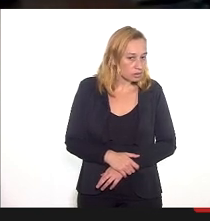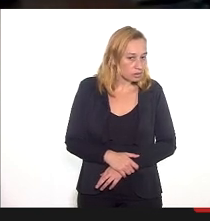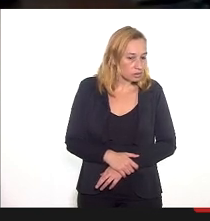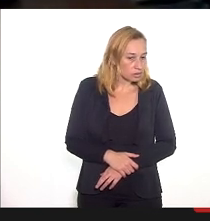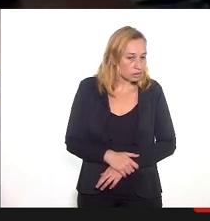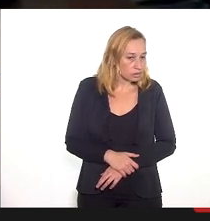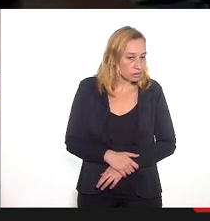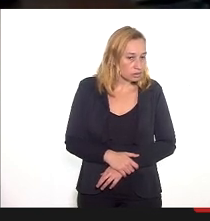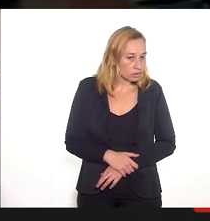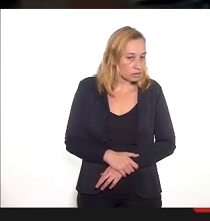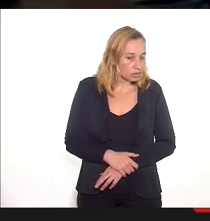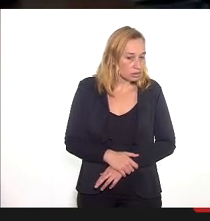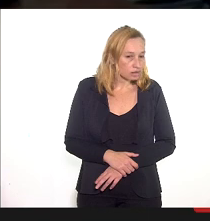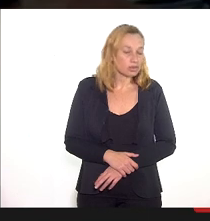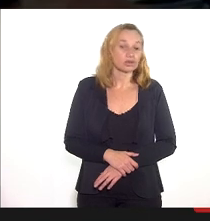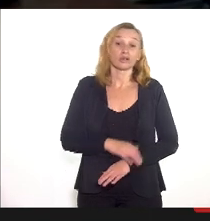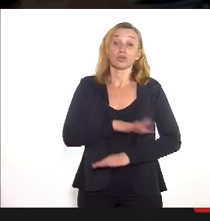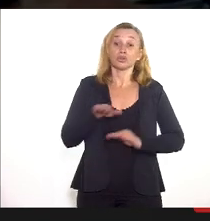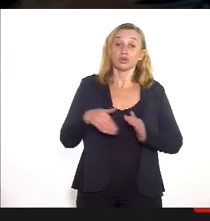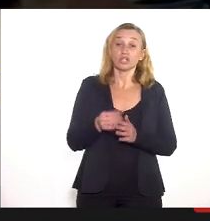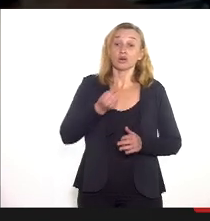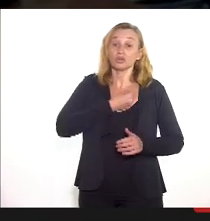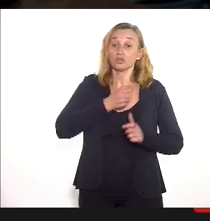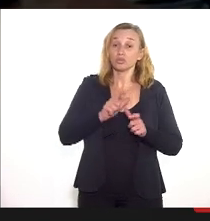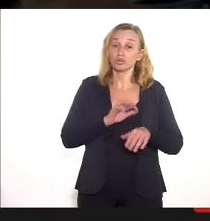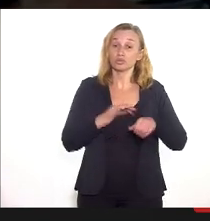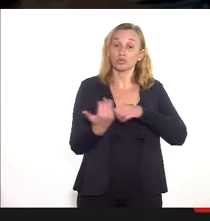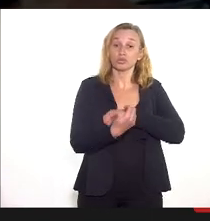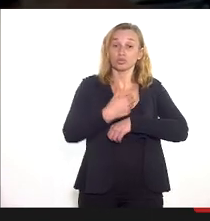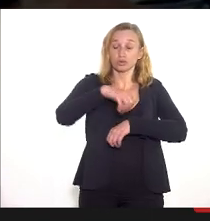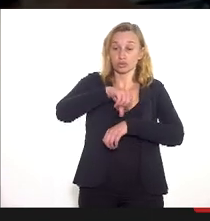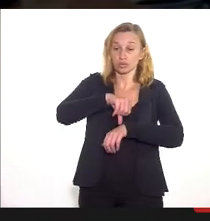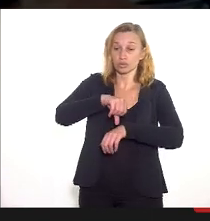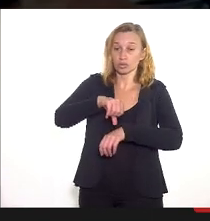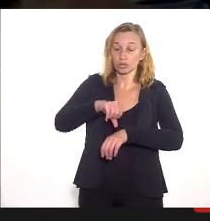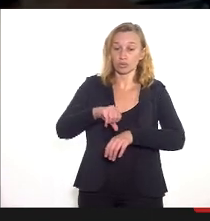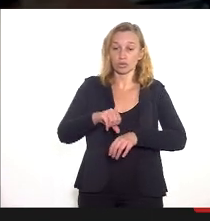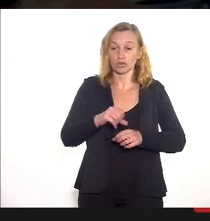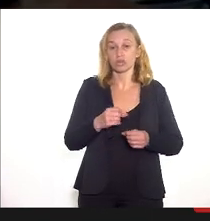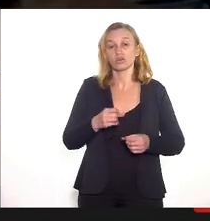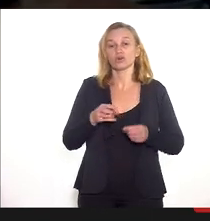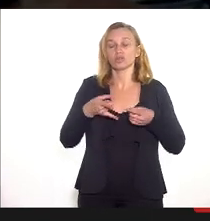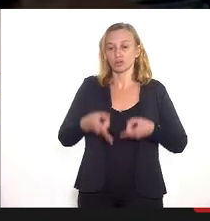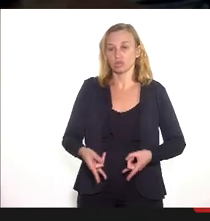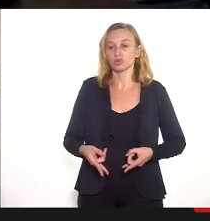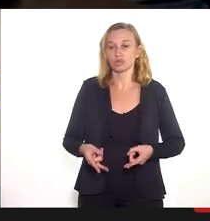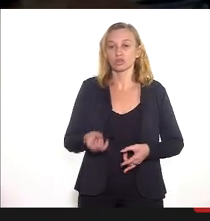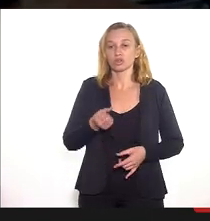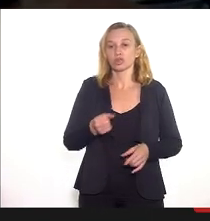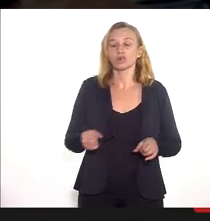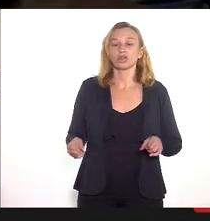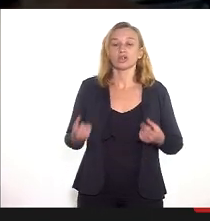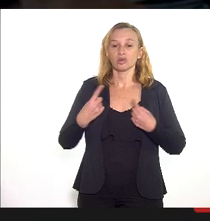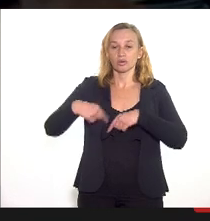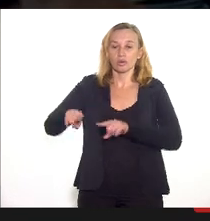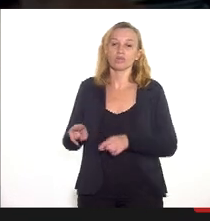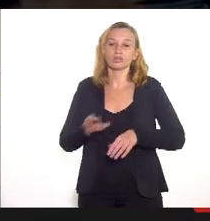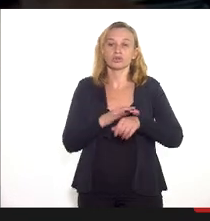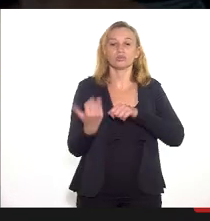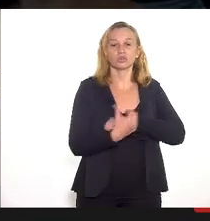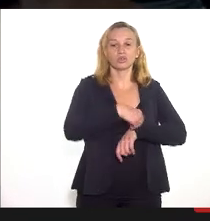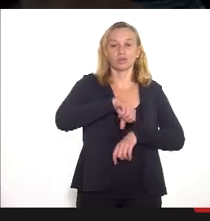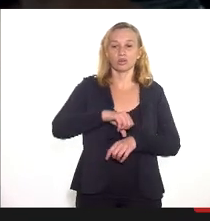descreve o número total de leitos de covid-19 disponíveis em cada versão do plano estadual de contingência para o enfrentamento da covid